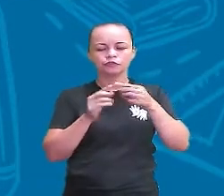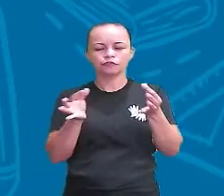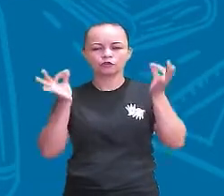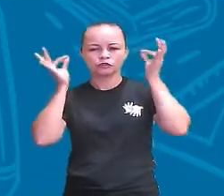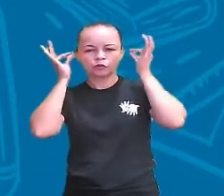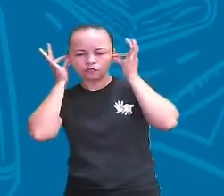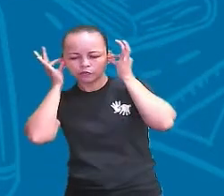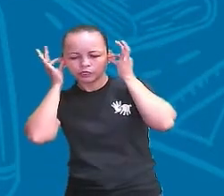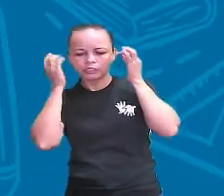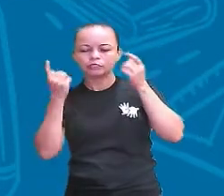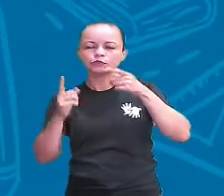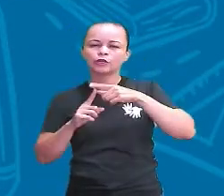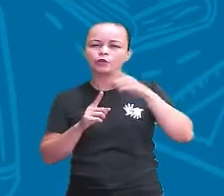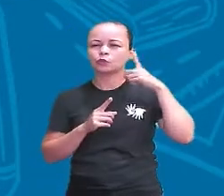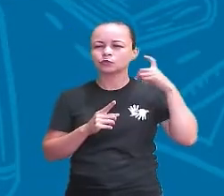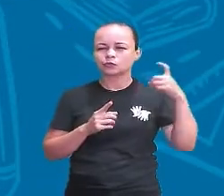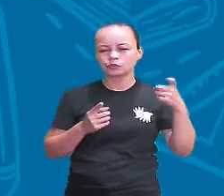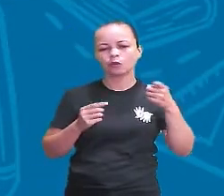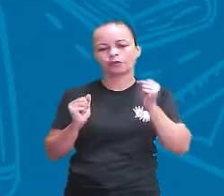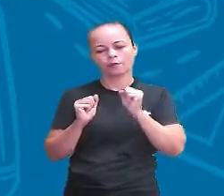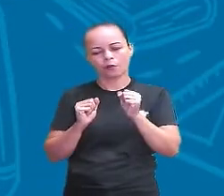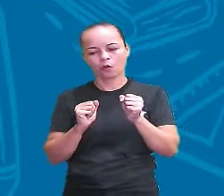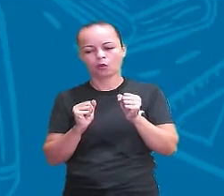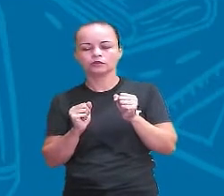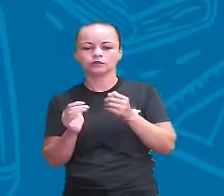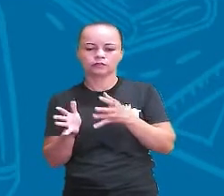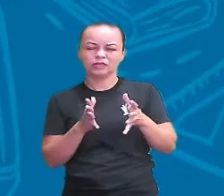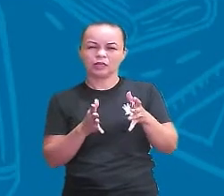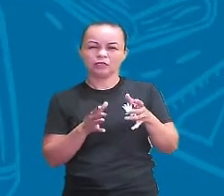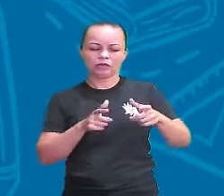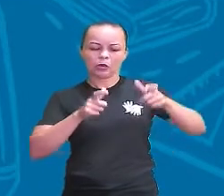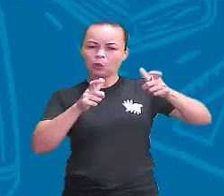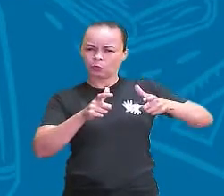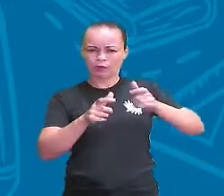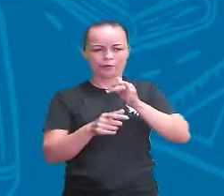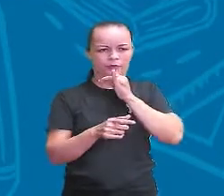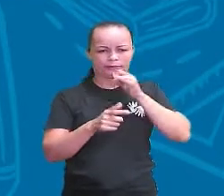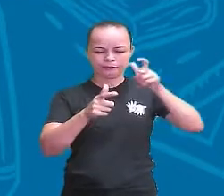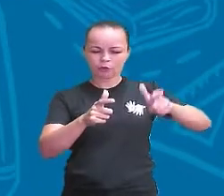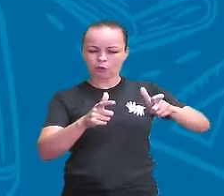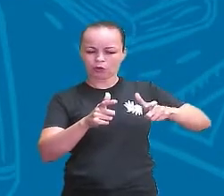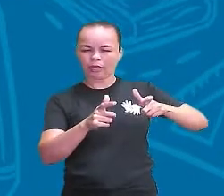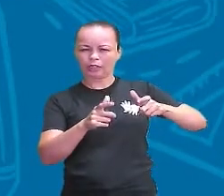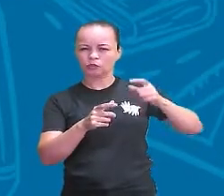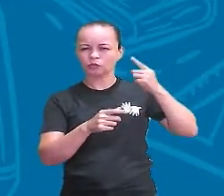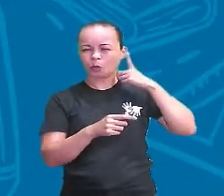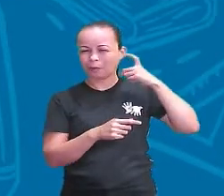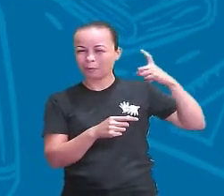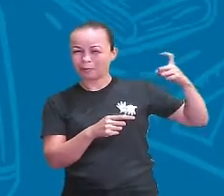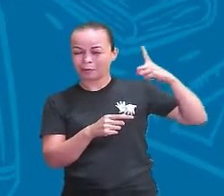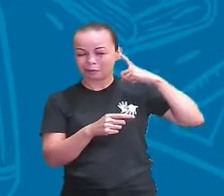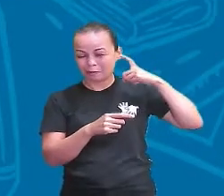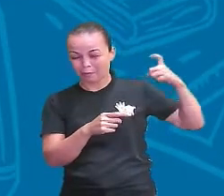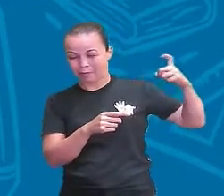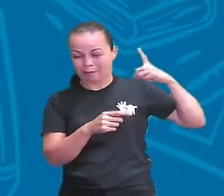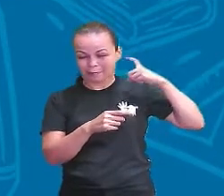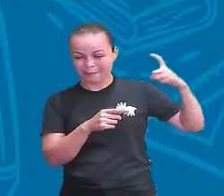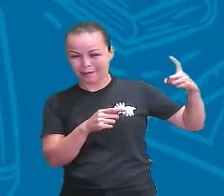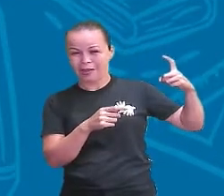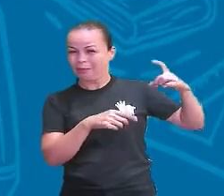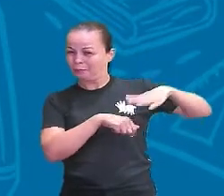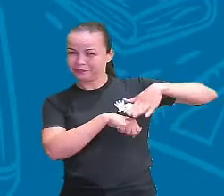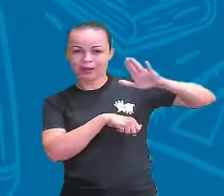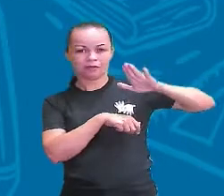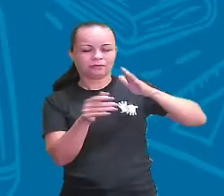pode ou não estar ouvindo. Se você estiver num lugar onde tiver um som muito alto, as ondas sonoras elas podem prejudicar a sua